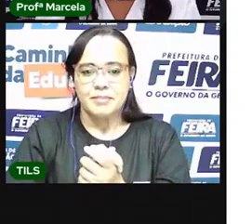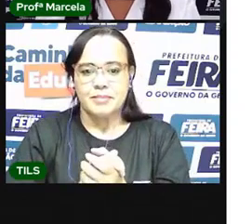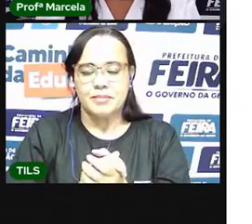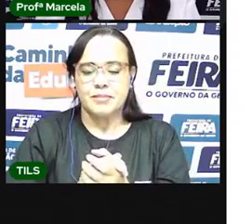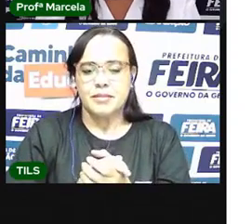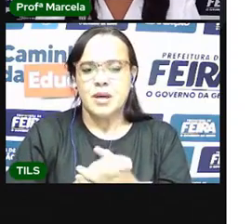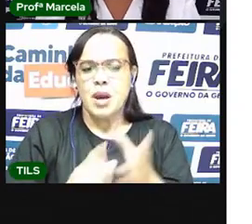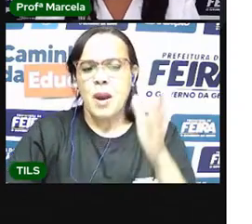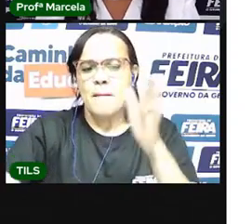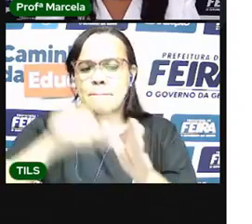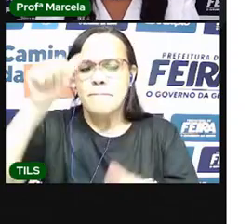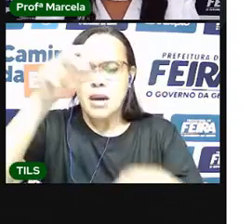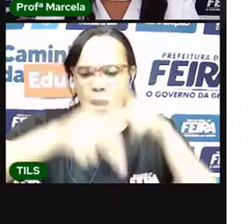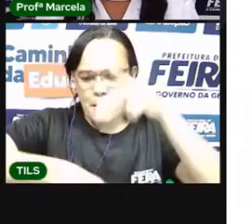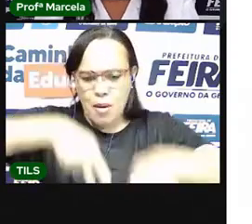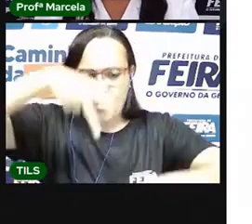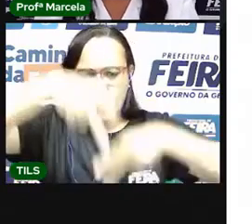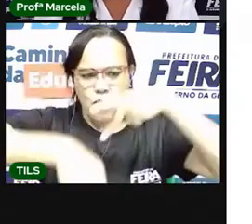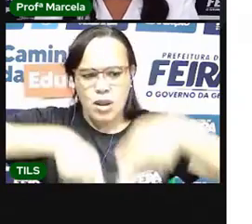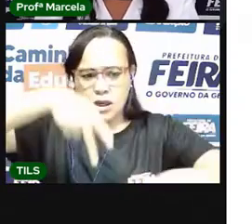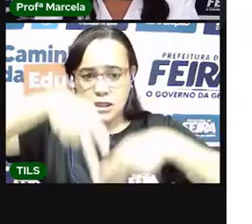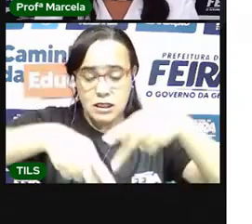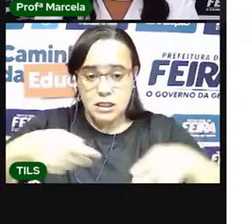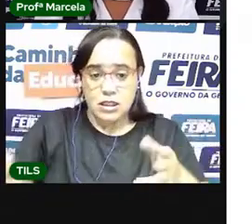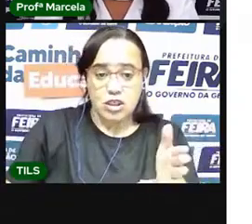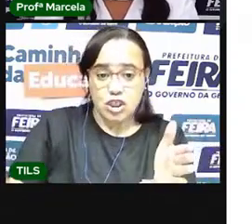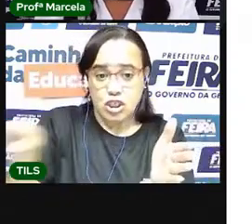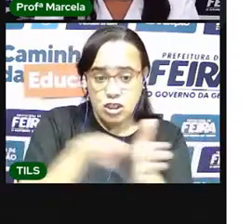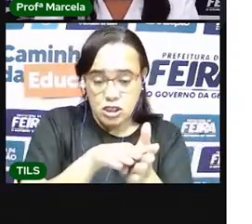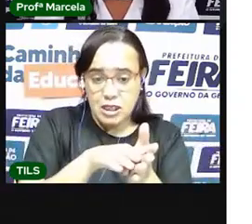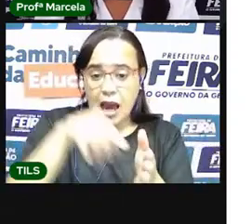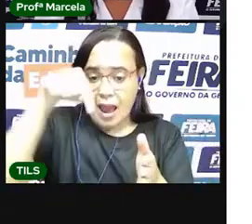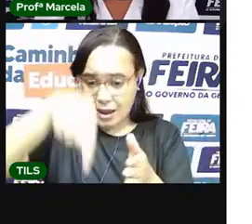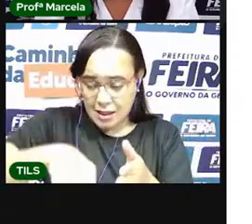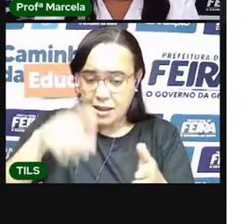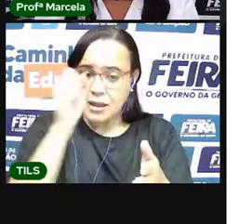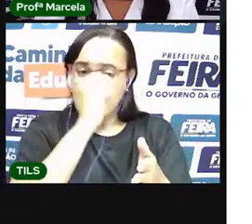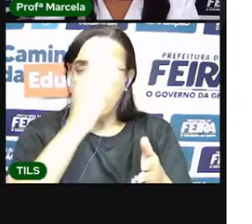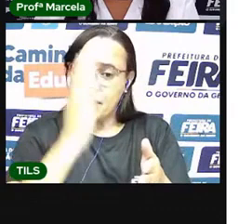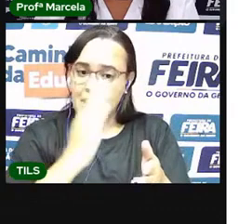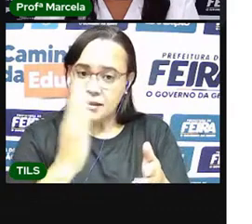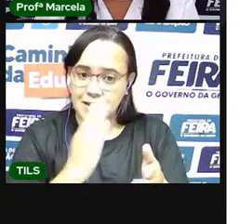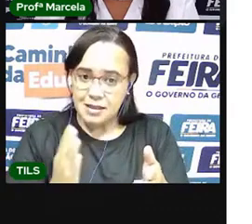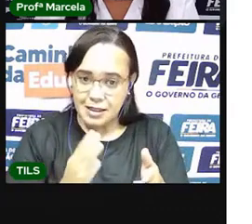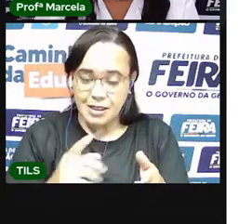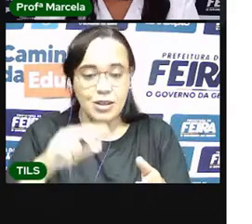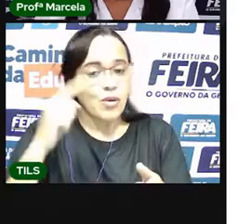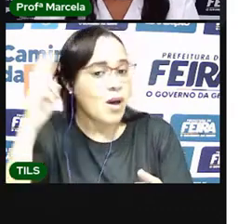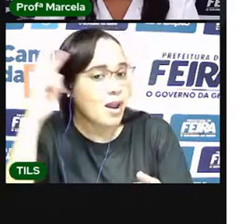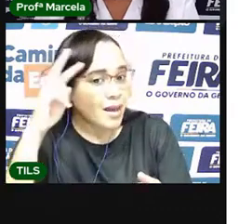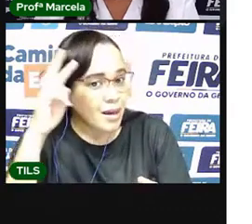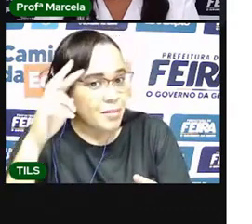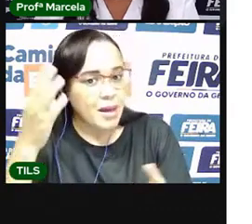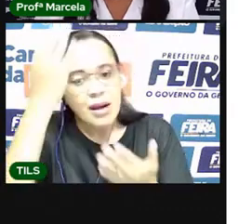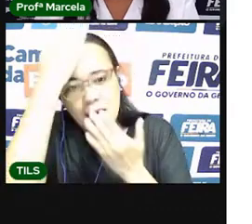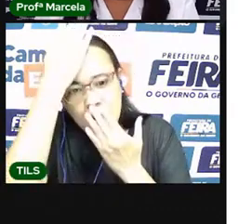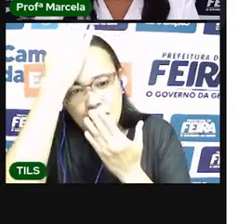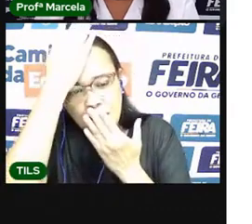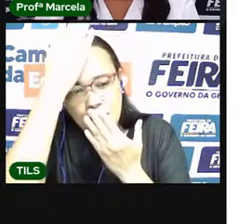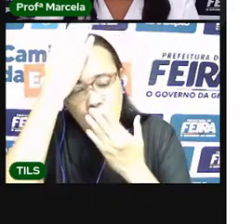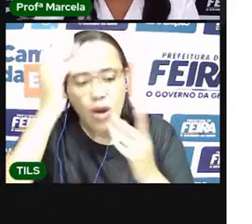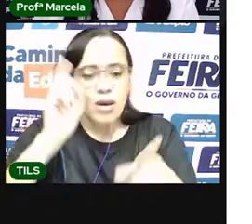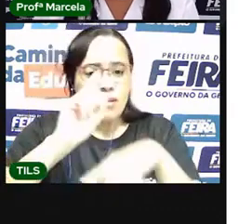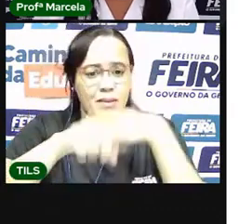povos a habitar as terras do Brasil foram os indígenas. Com a chegada dos europeus e dos negros